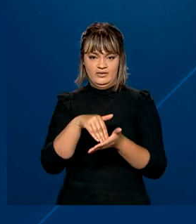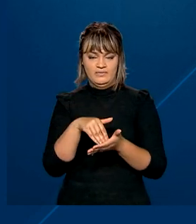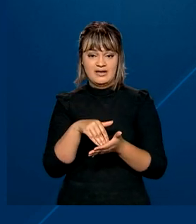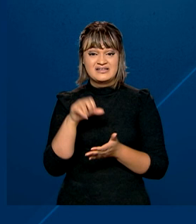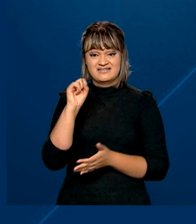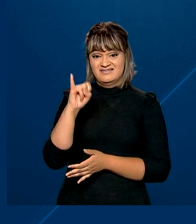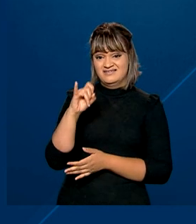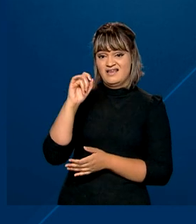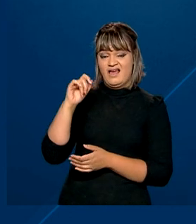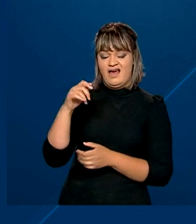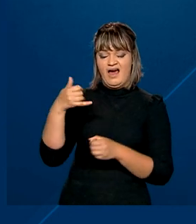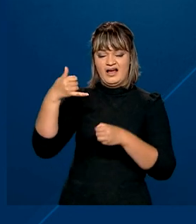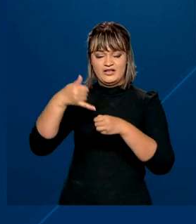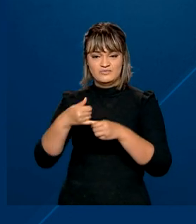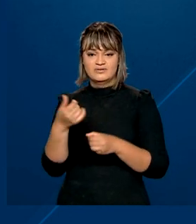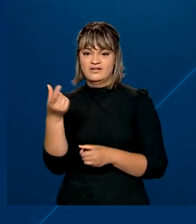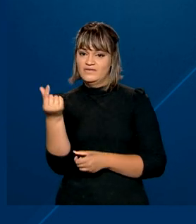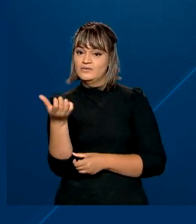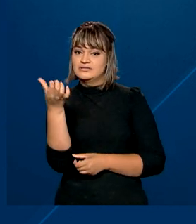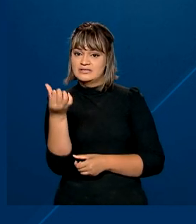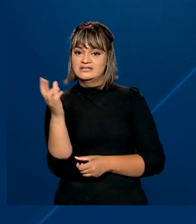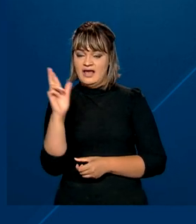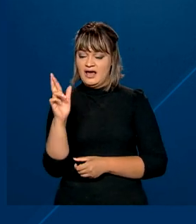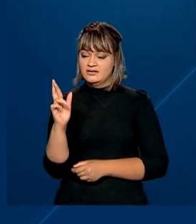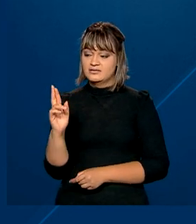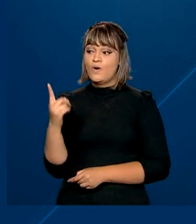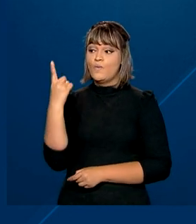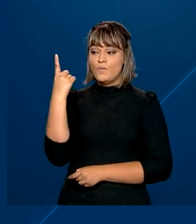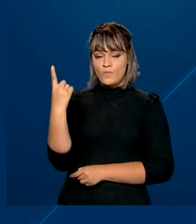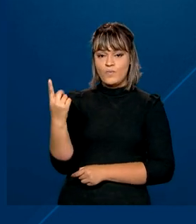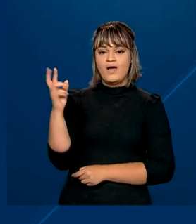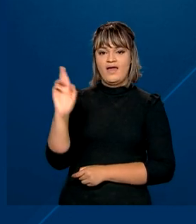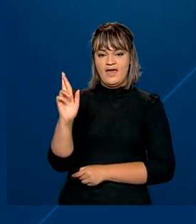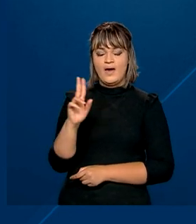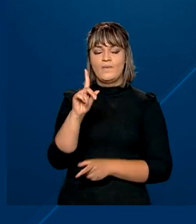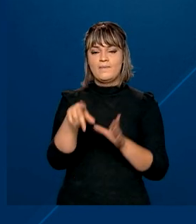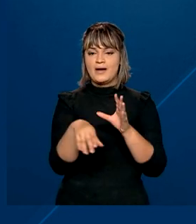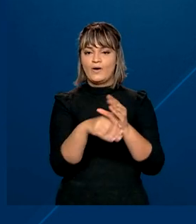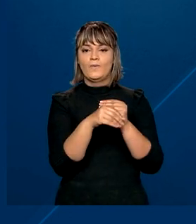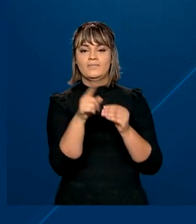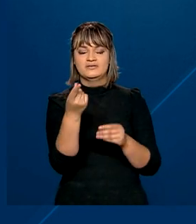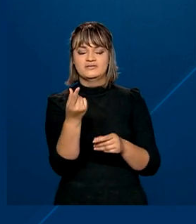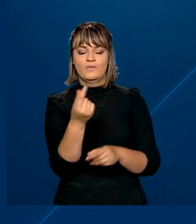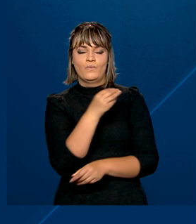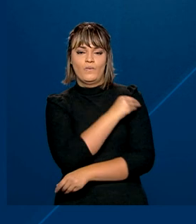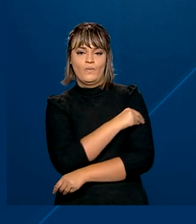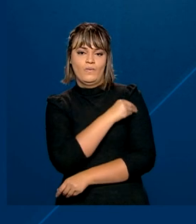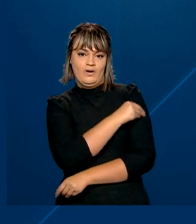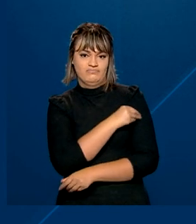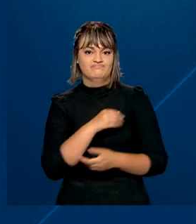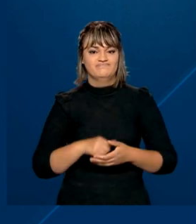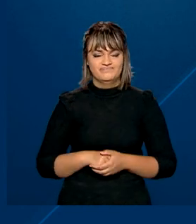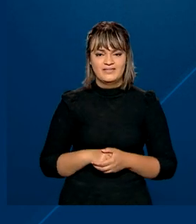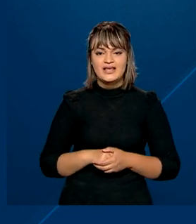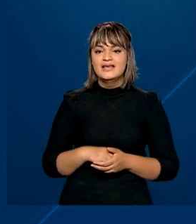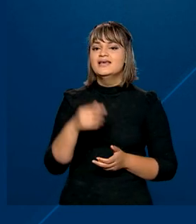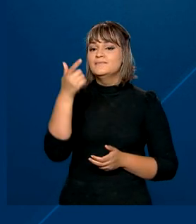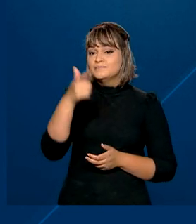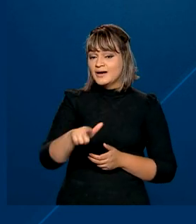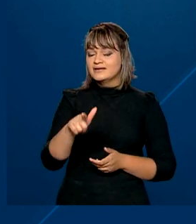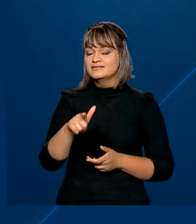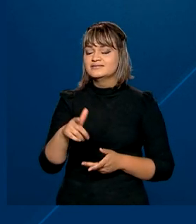Se a gasolina estiver R$,00, R$ 1,00 vai para cobrir esse custo. Por fim, tem a